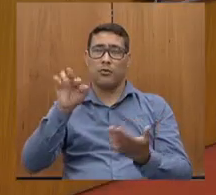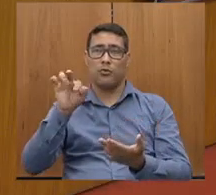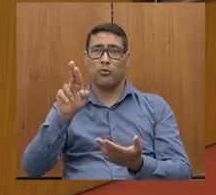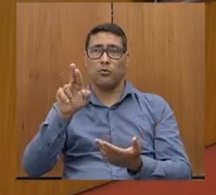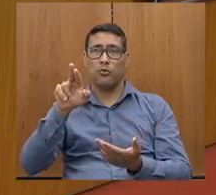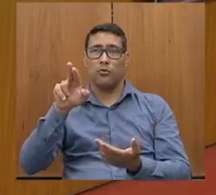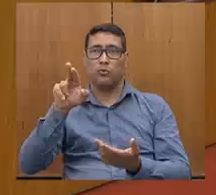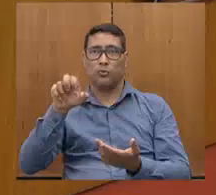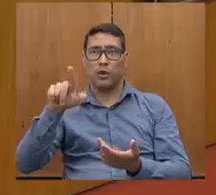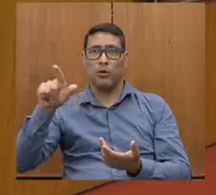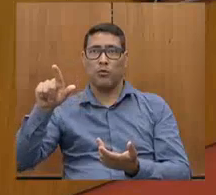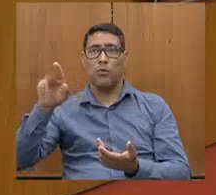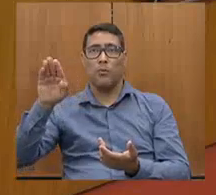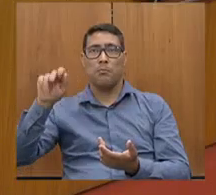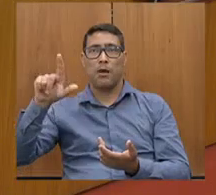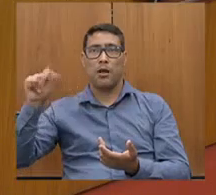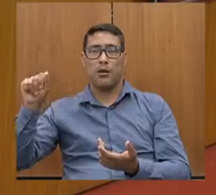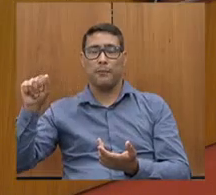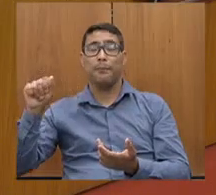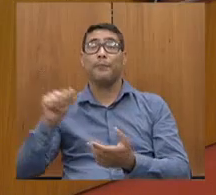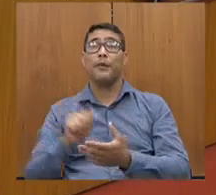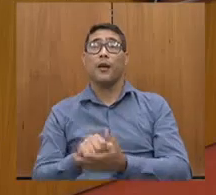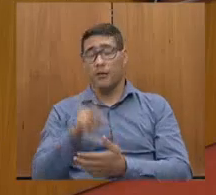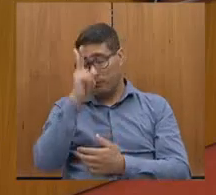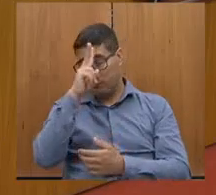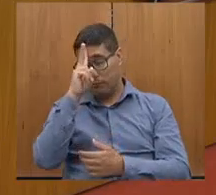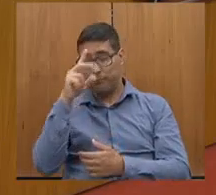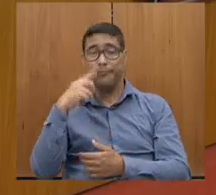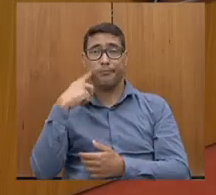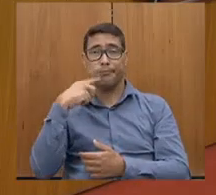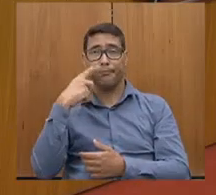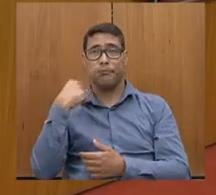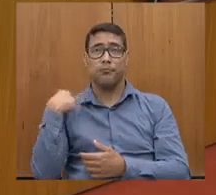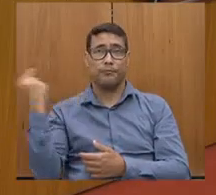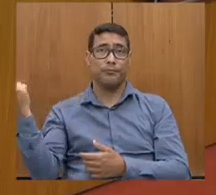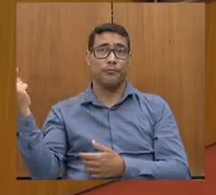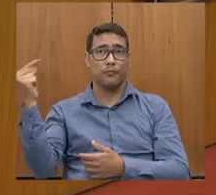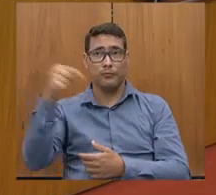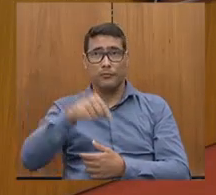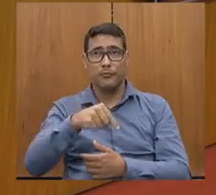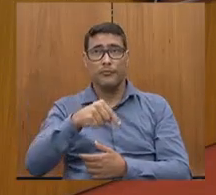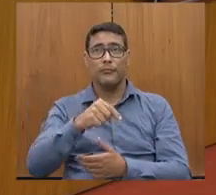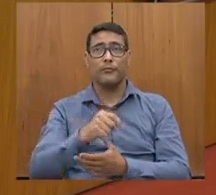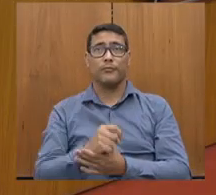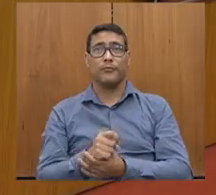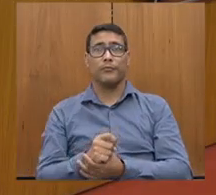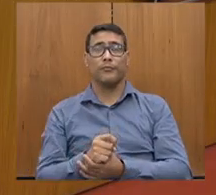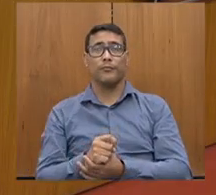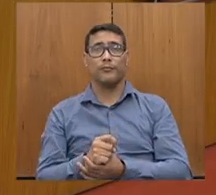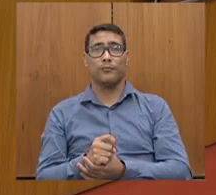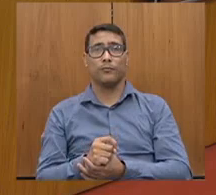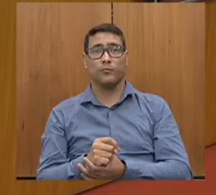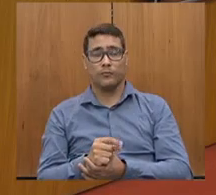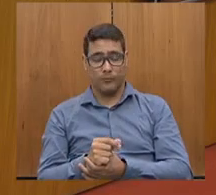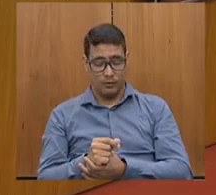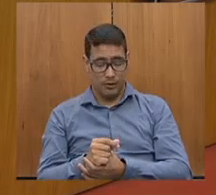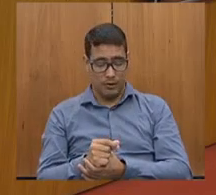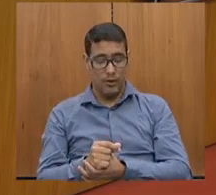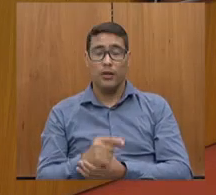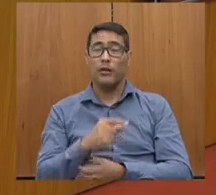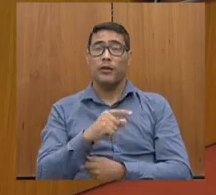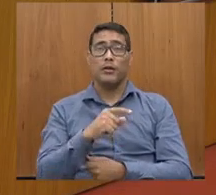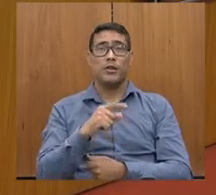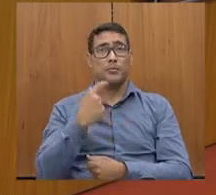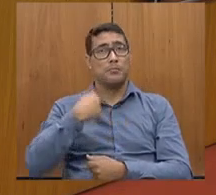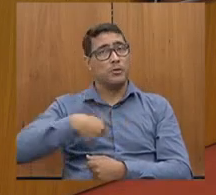Não, porque eu me lembro disso, quando o deputado esteve lá, a equacionou o recurso, não é, deputado? Isso. Imaginei até que estava resolvido. Tive que pegar um